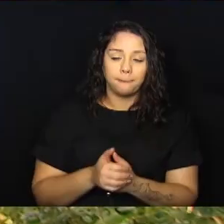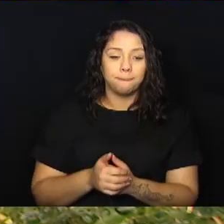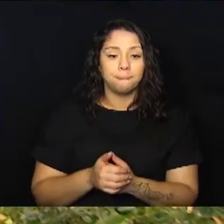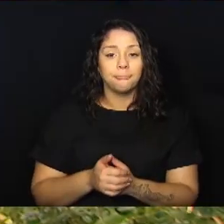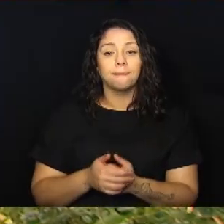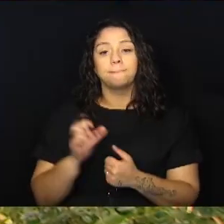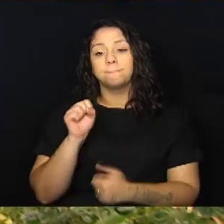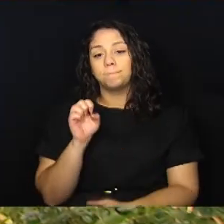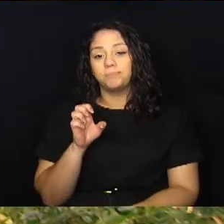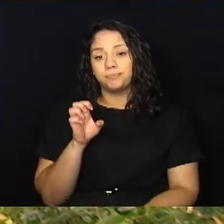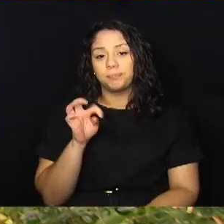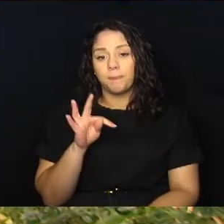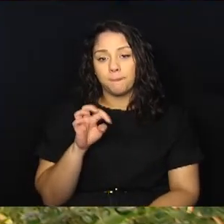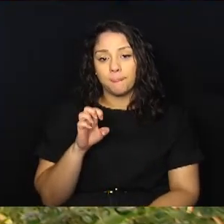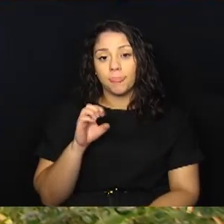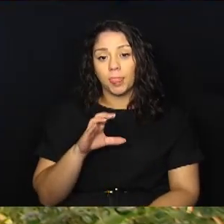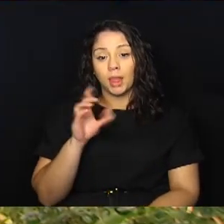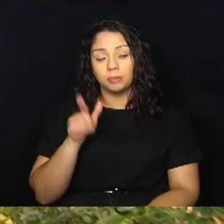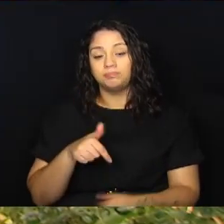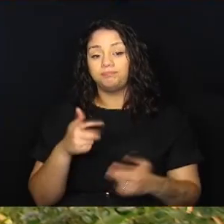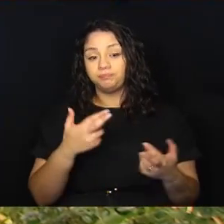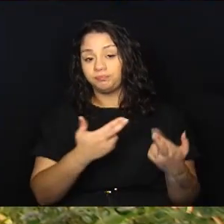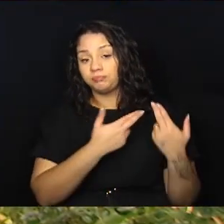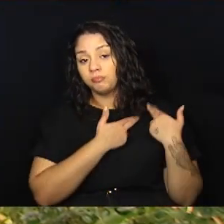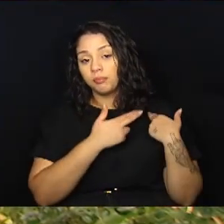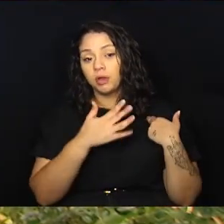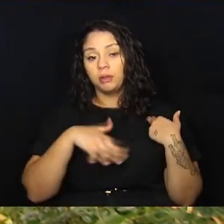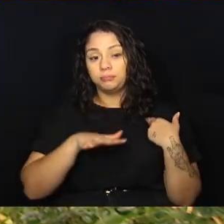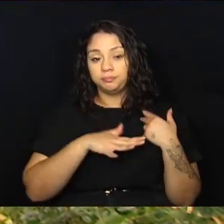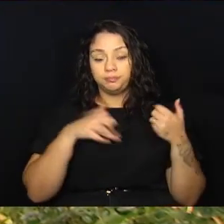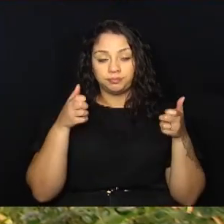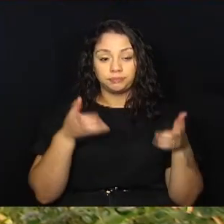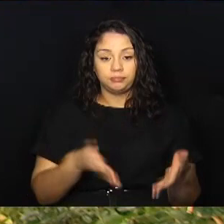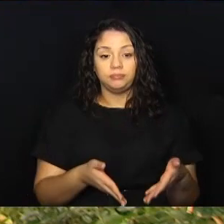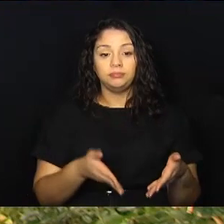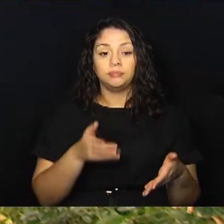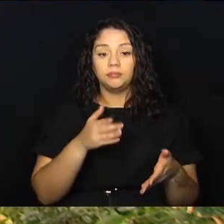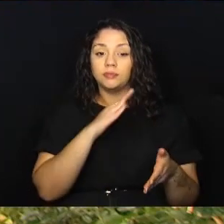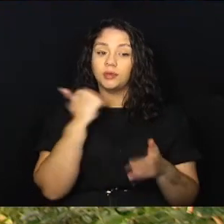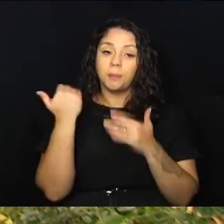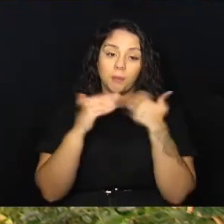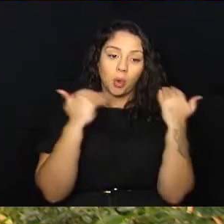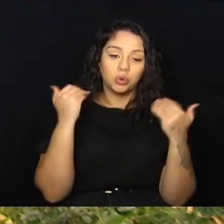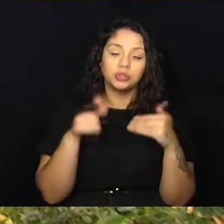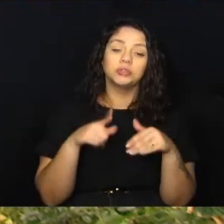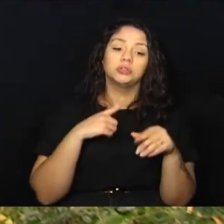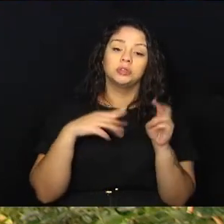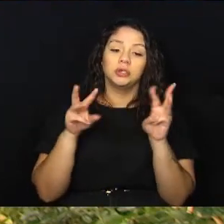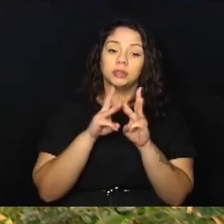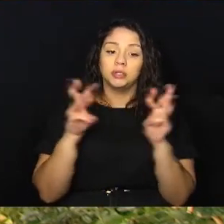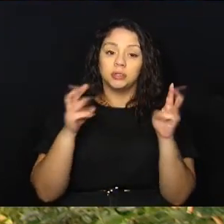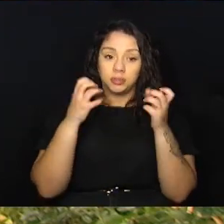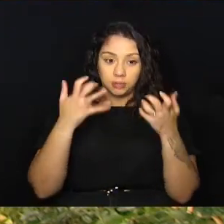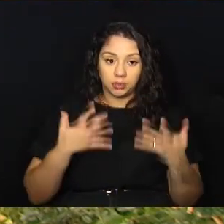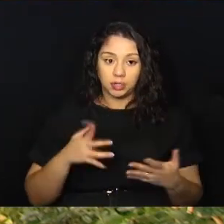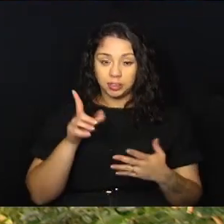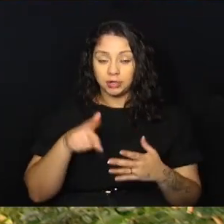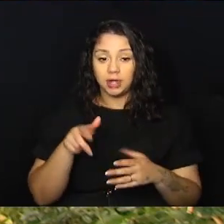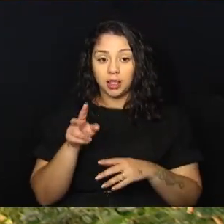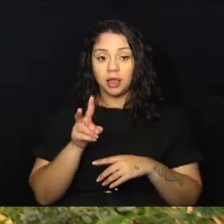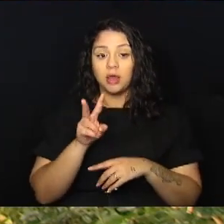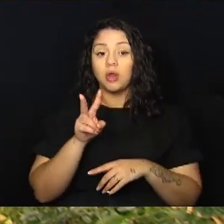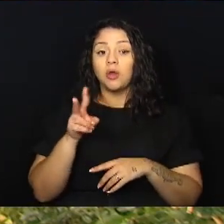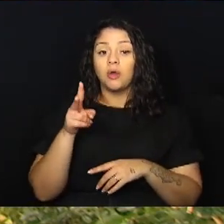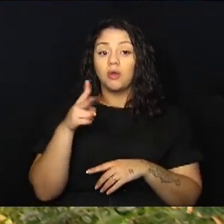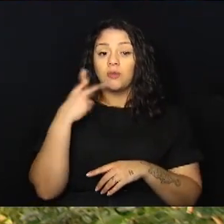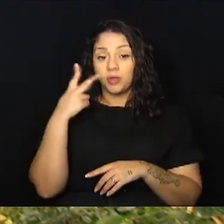enterrar. A CETEC é responsável pelo serviço funerário do município e segundo o site da prefeitura, a lei que